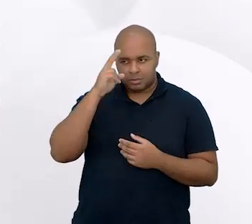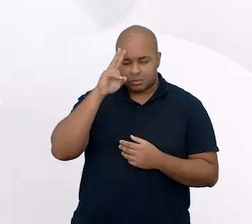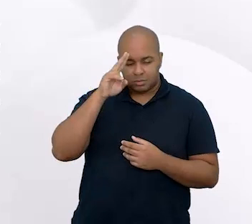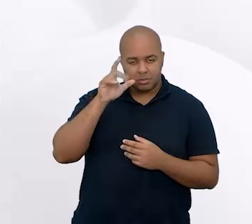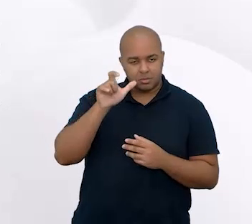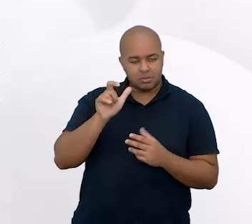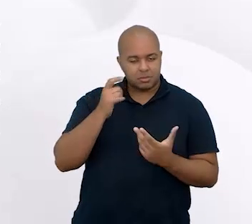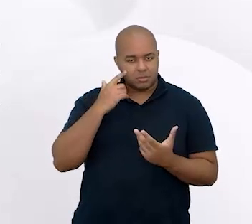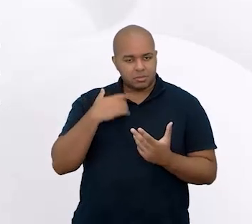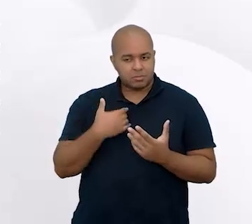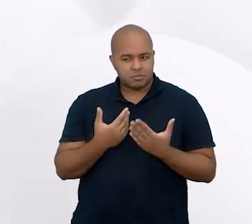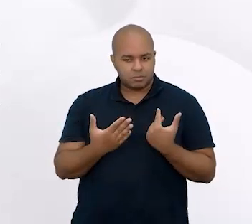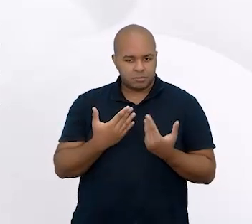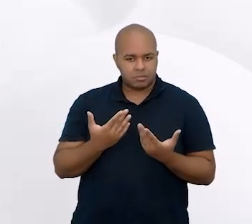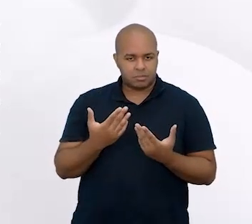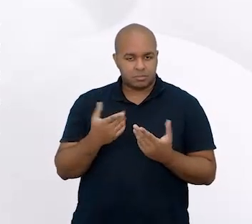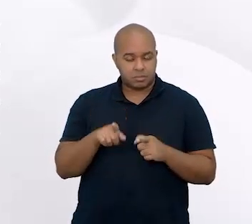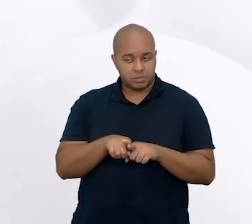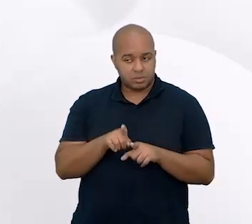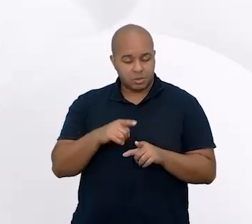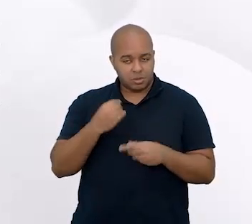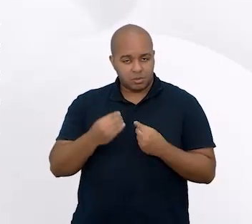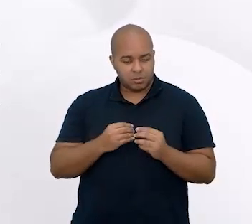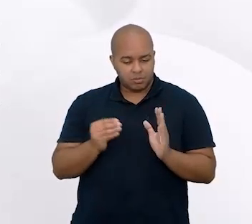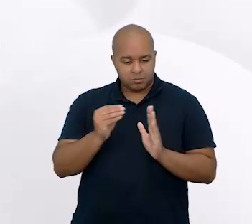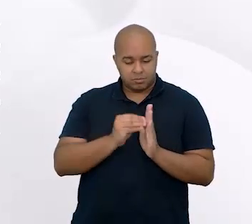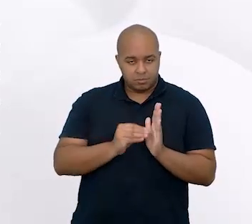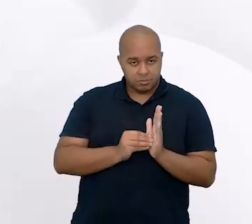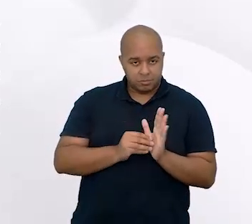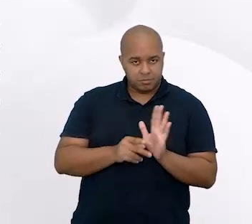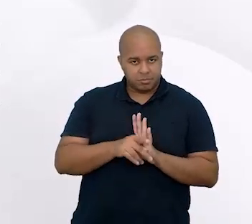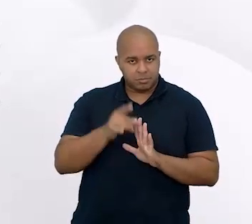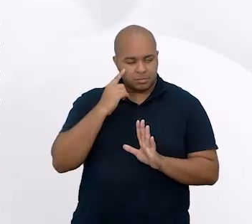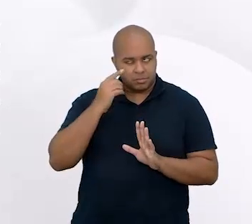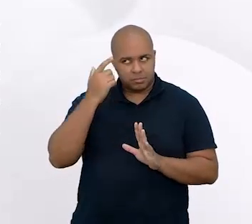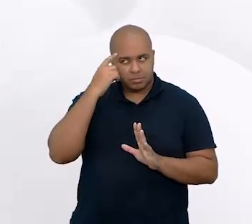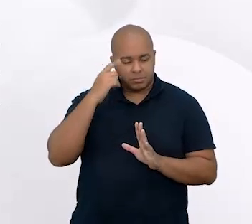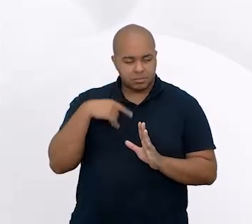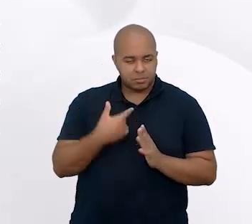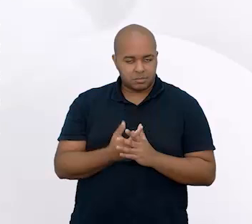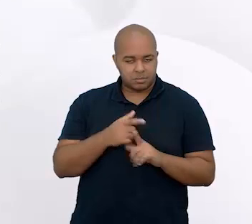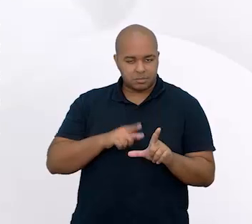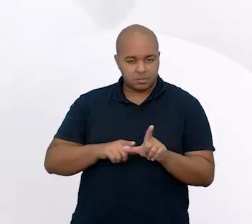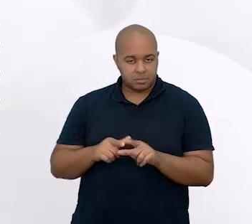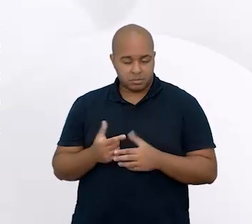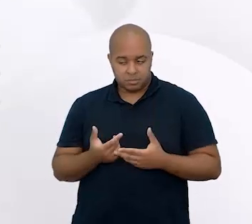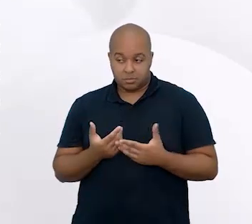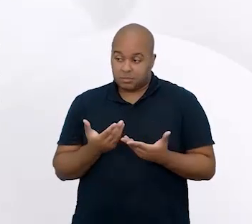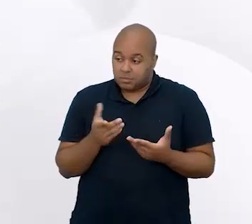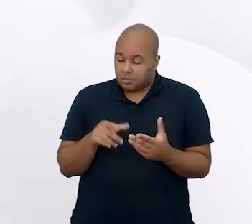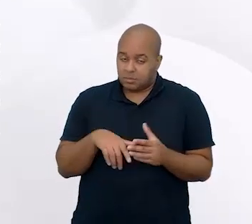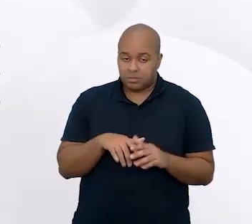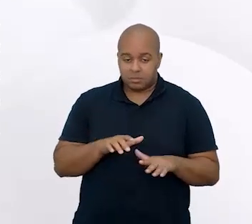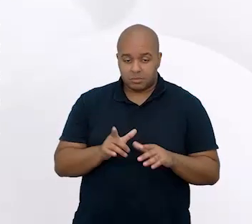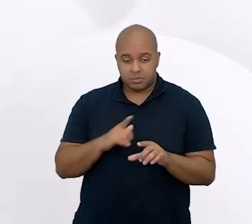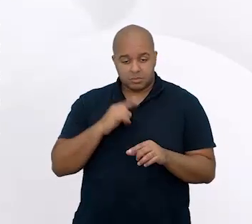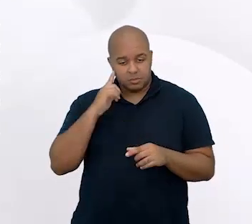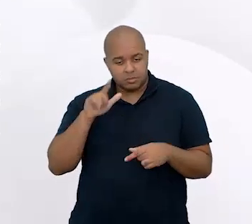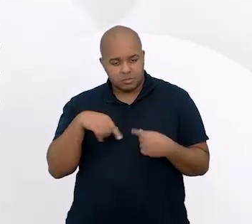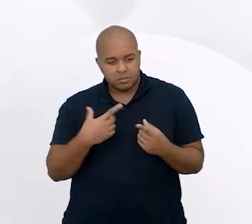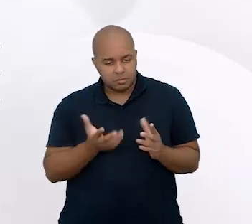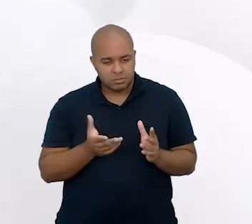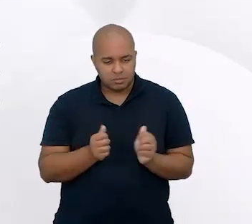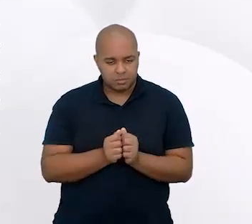discutimos e vem se constituído o conceito de alfabetização e letramento. E a A6, que já é a nossa